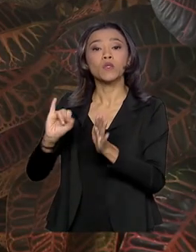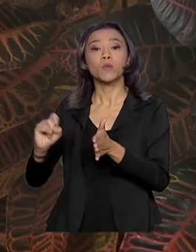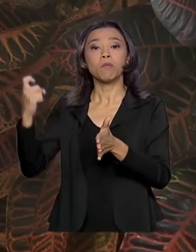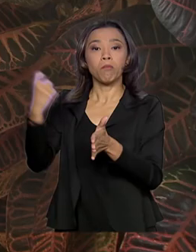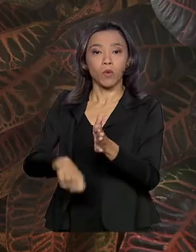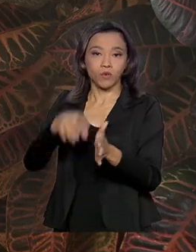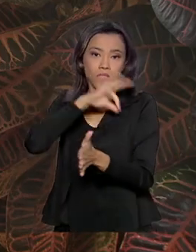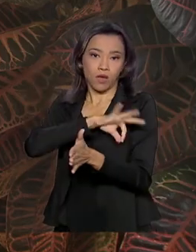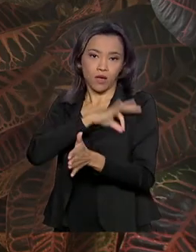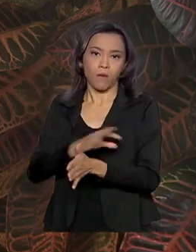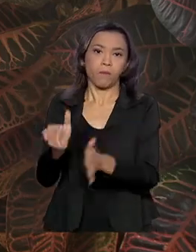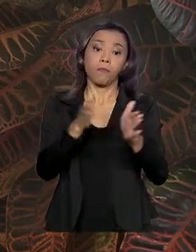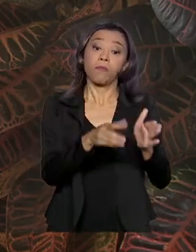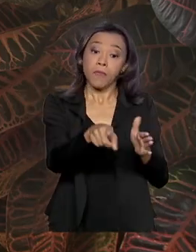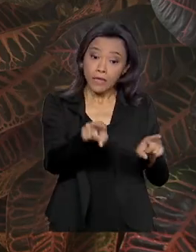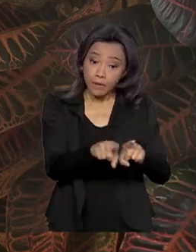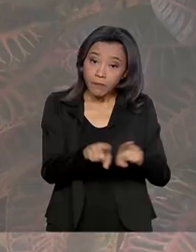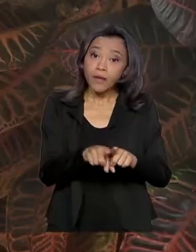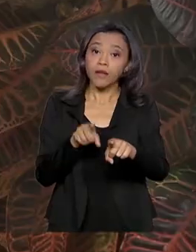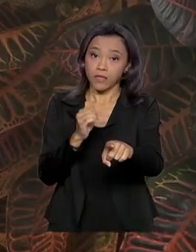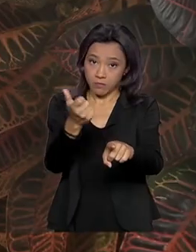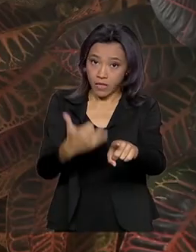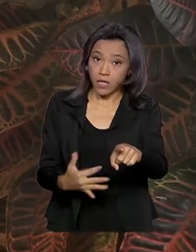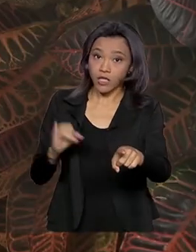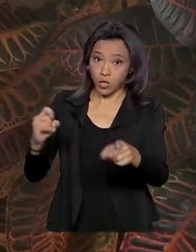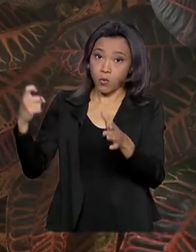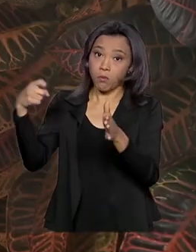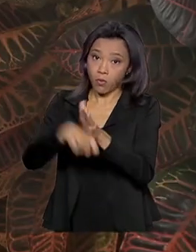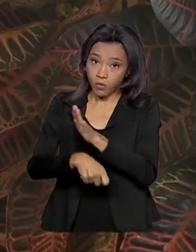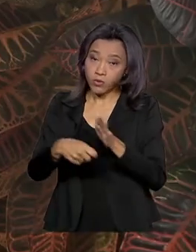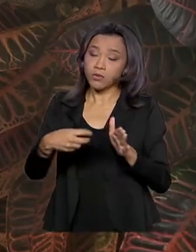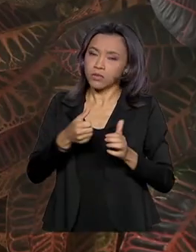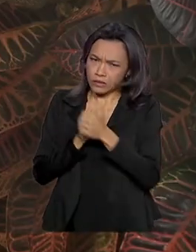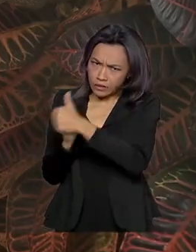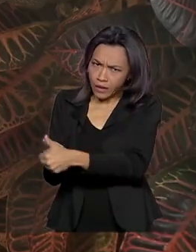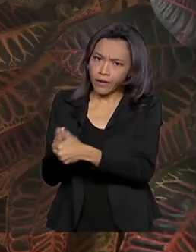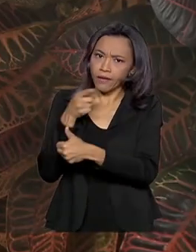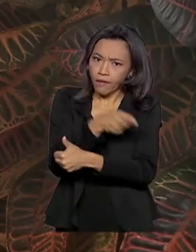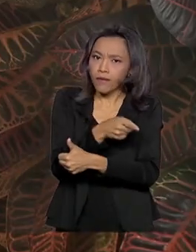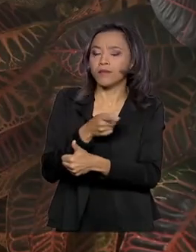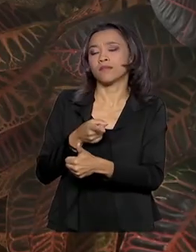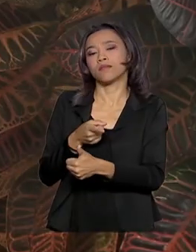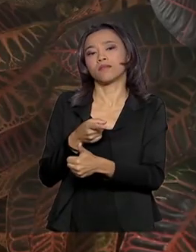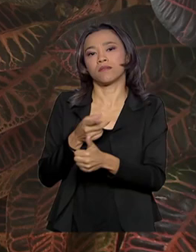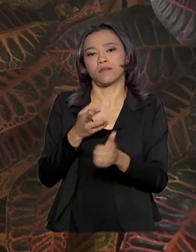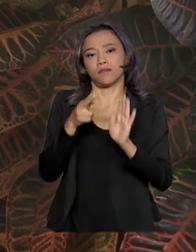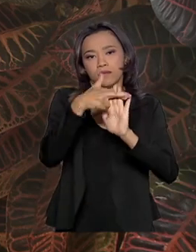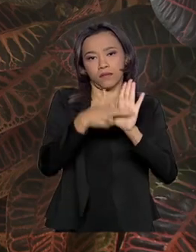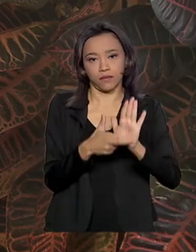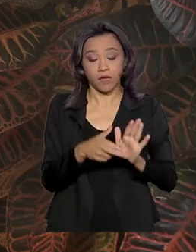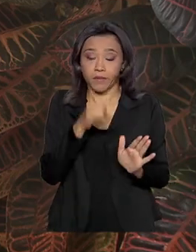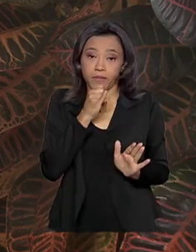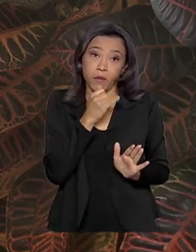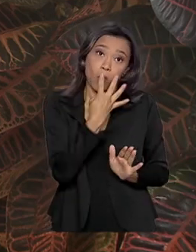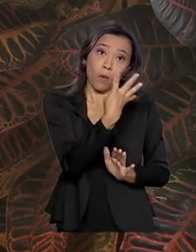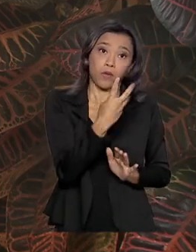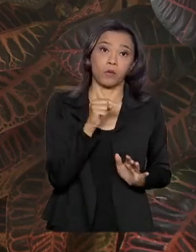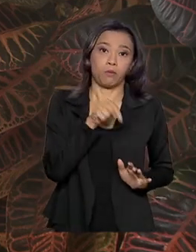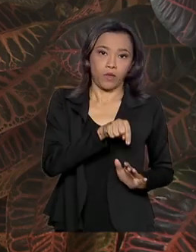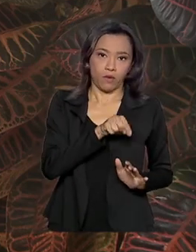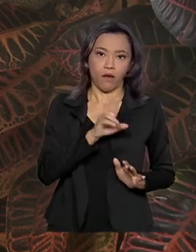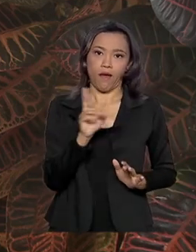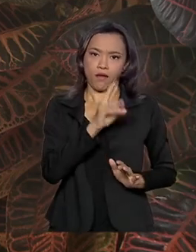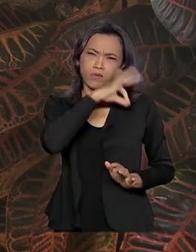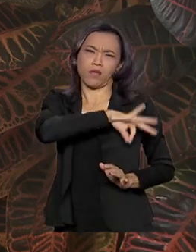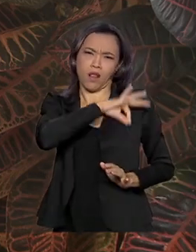também trabalha com essas faixas progressivas. Então, se um trabalhador ganha, por exemplo, R 4.000,00, que ele já